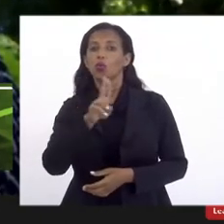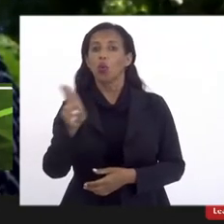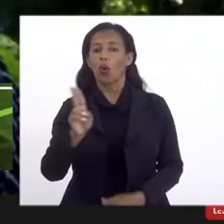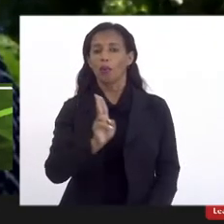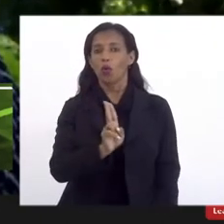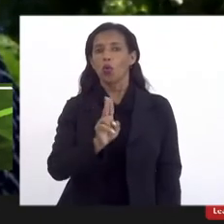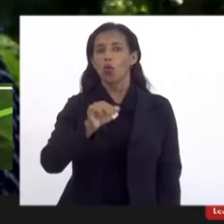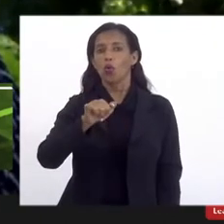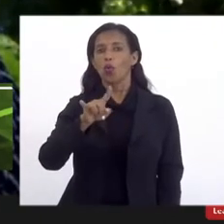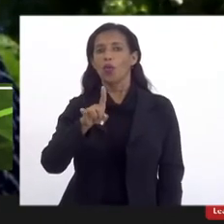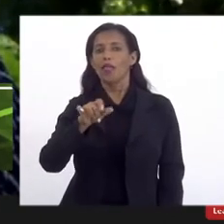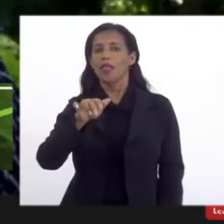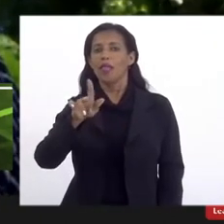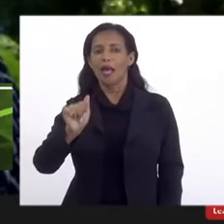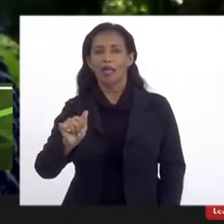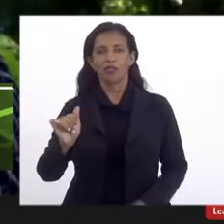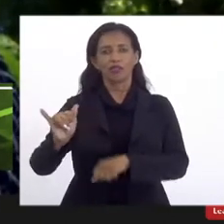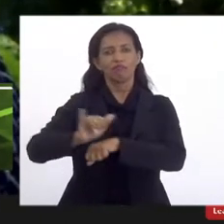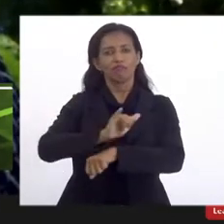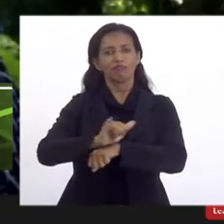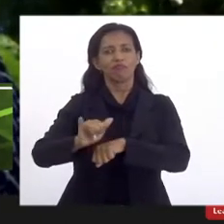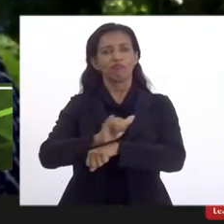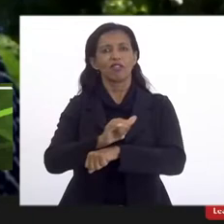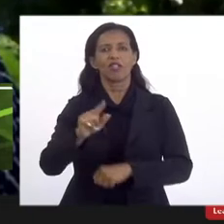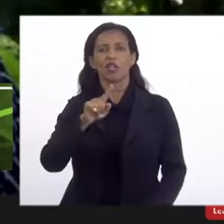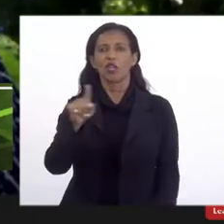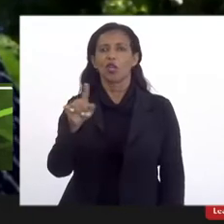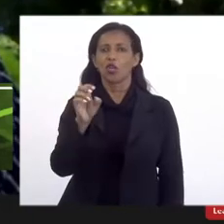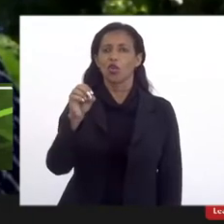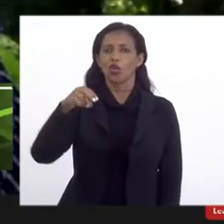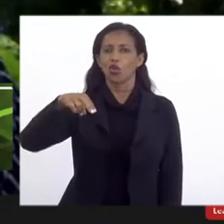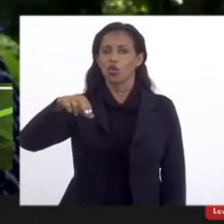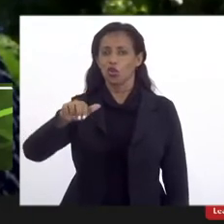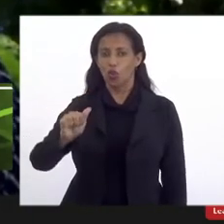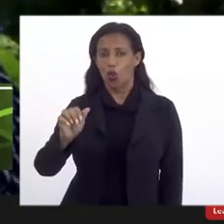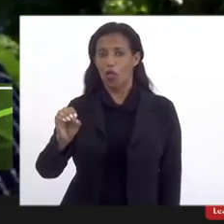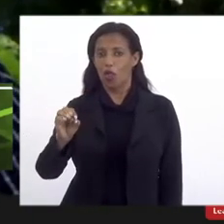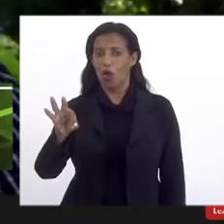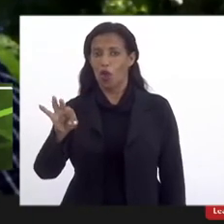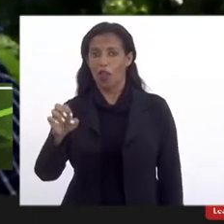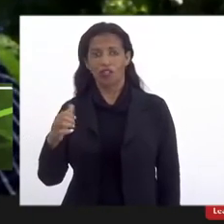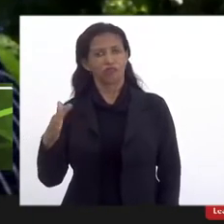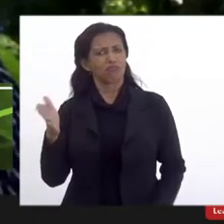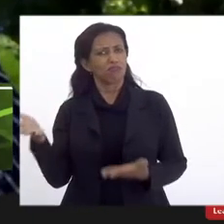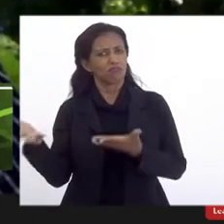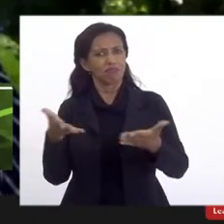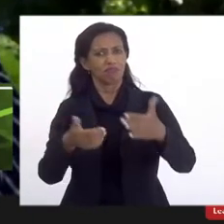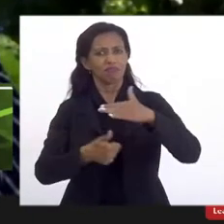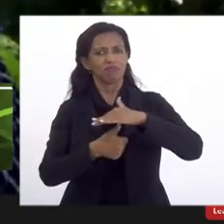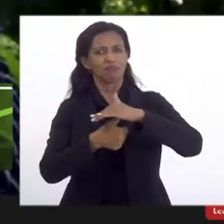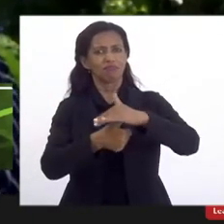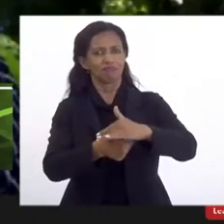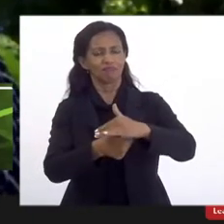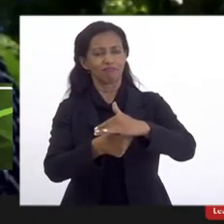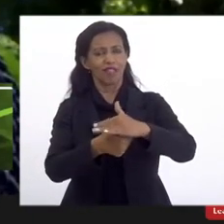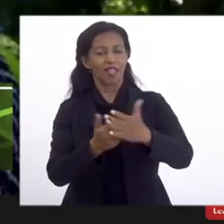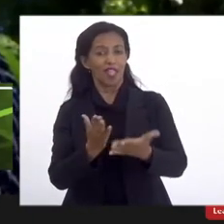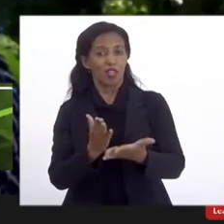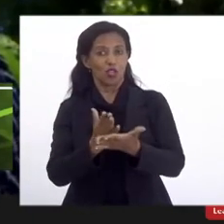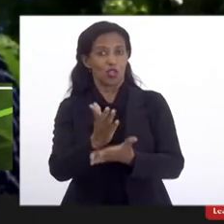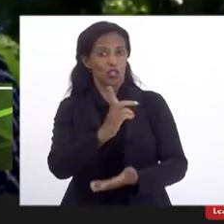estratégicas da Zona Oeste, porque desde que essa reitoria assumiu a gestão,